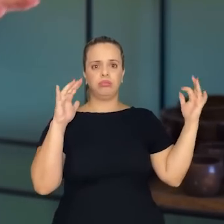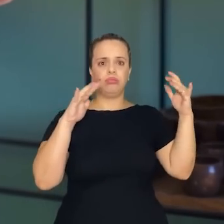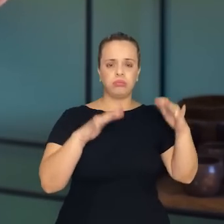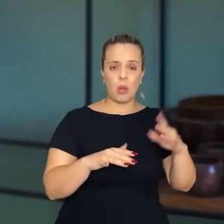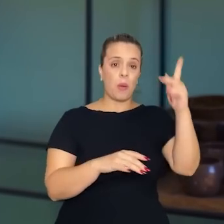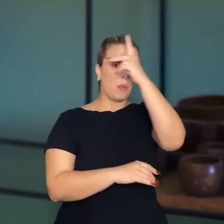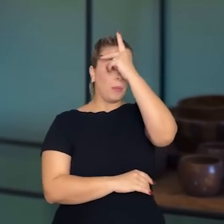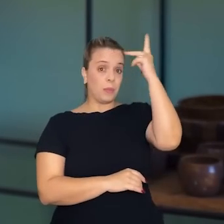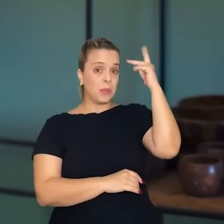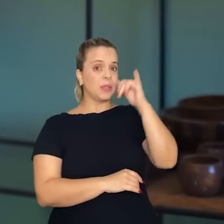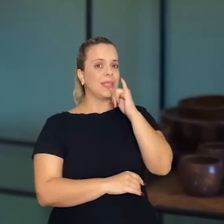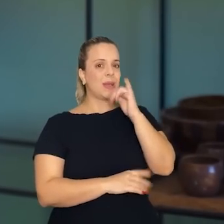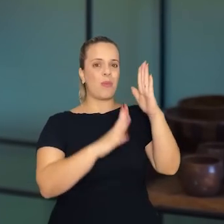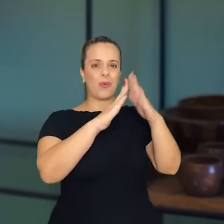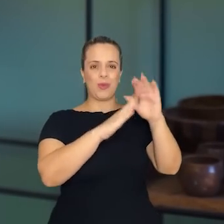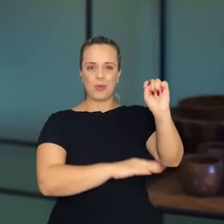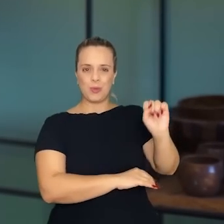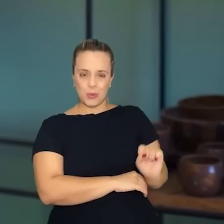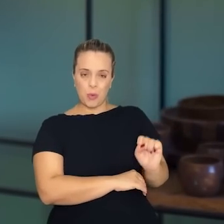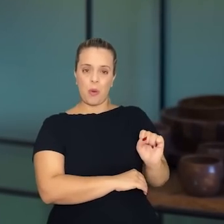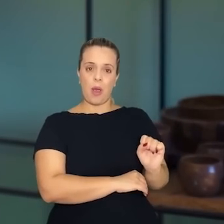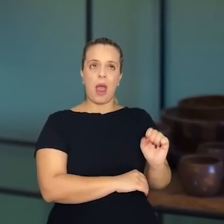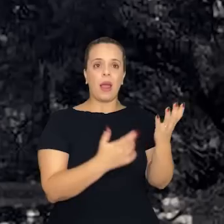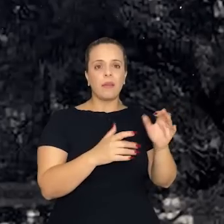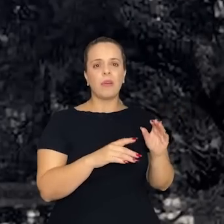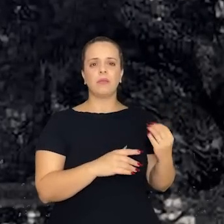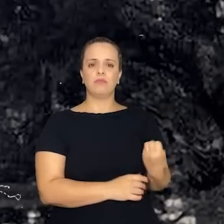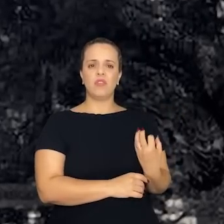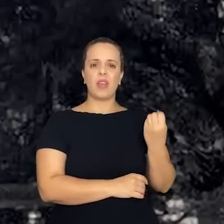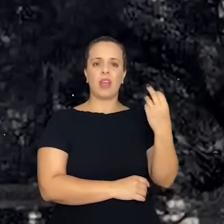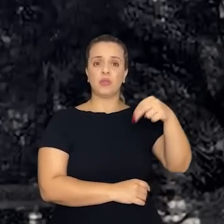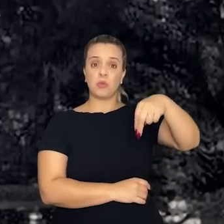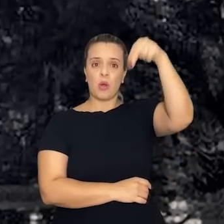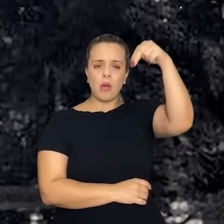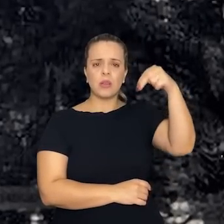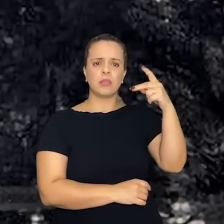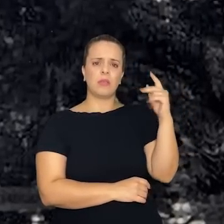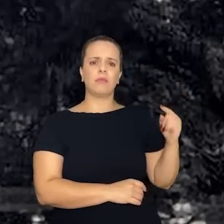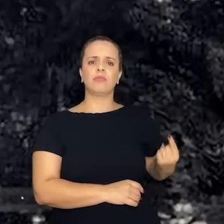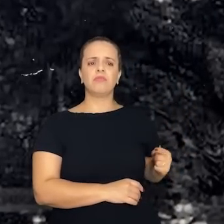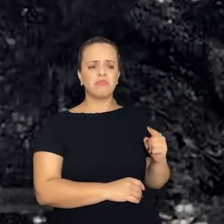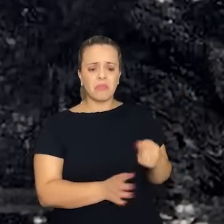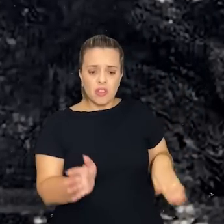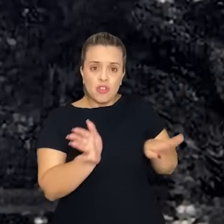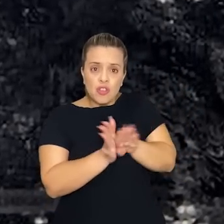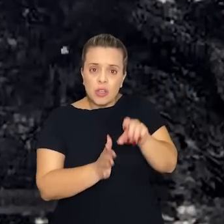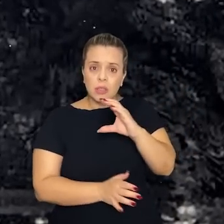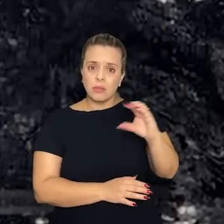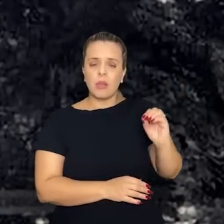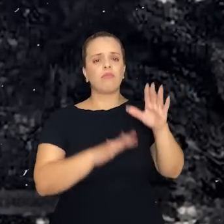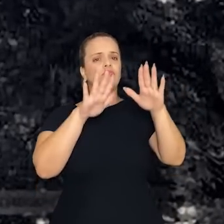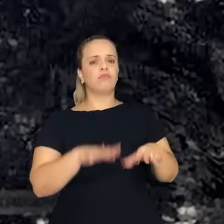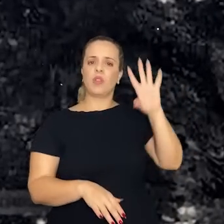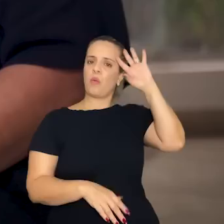mas muita gente que vinha do Sul em direção ao Norte, acabava ficando aqui. Existe sim